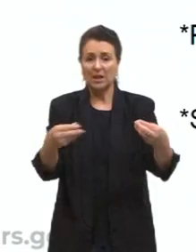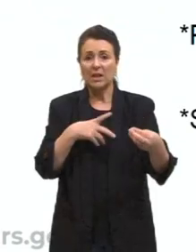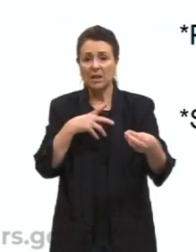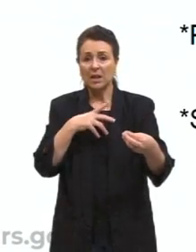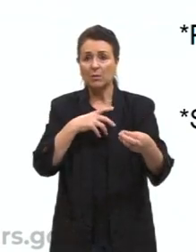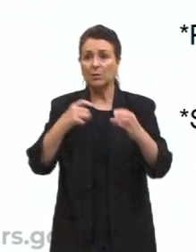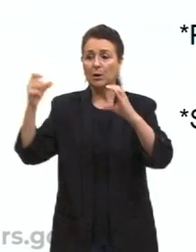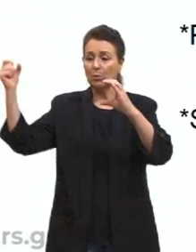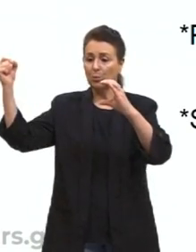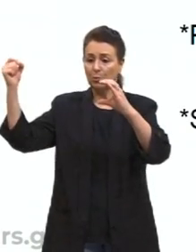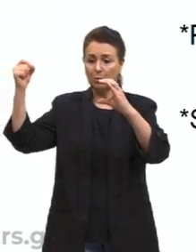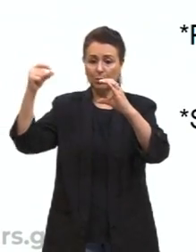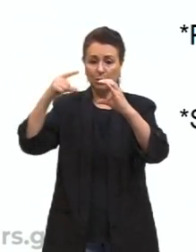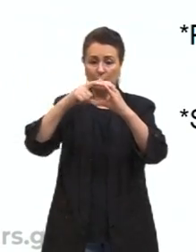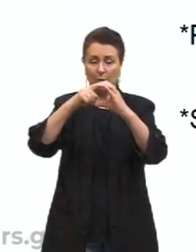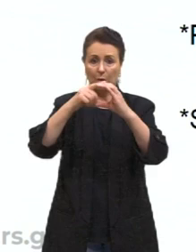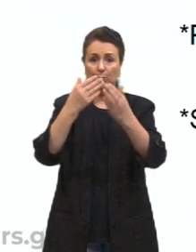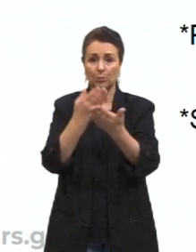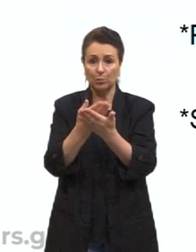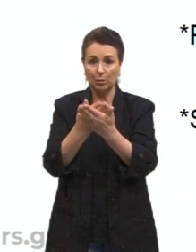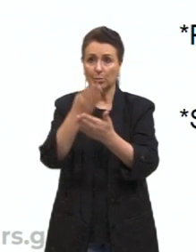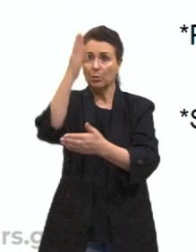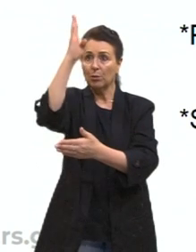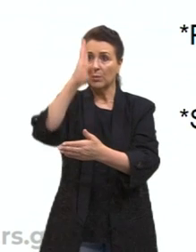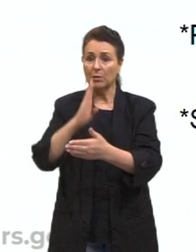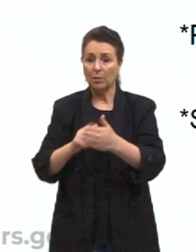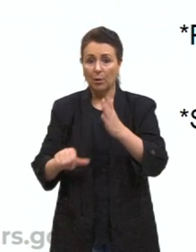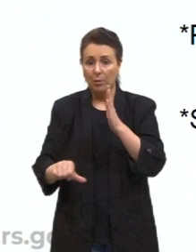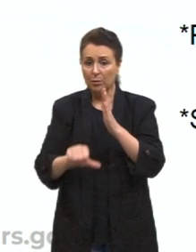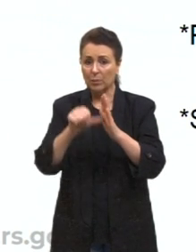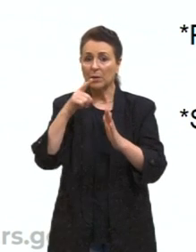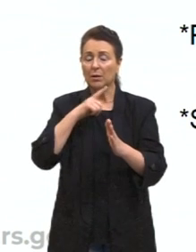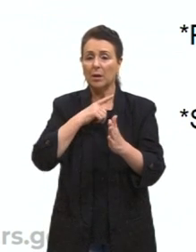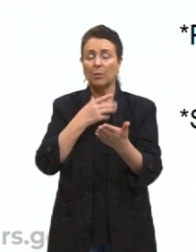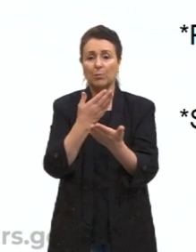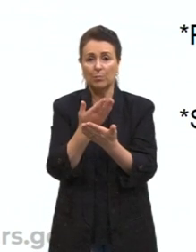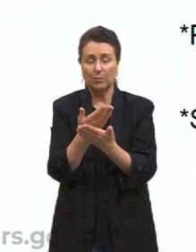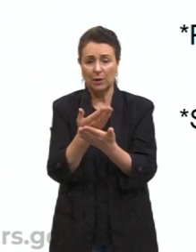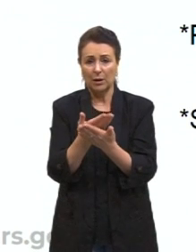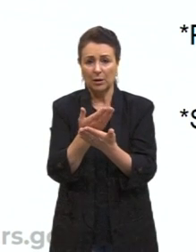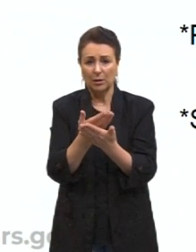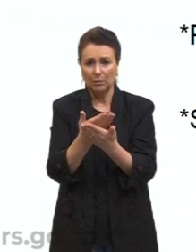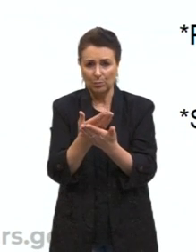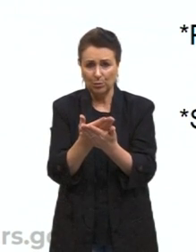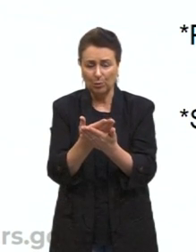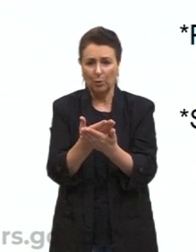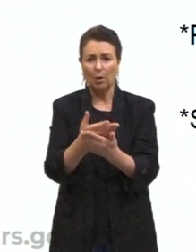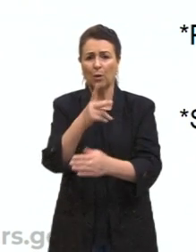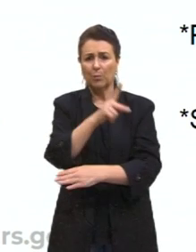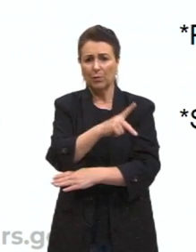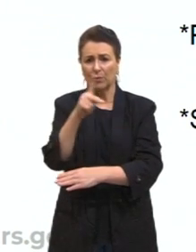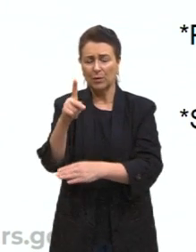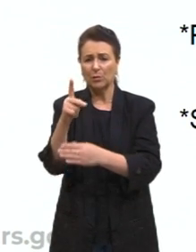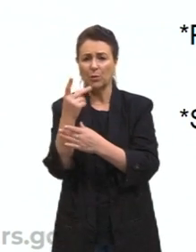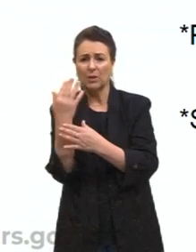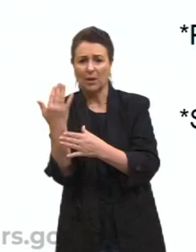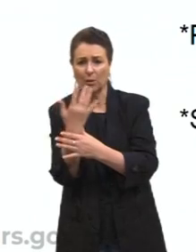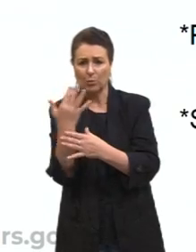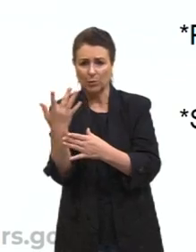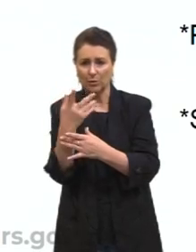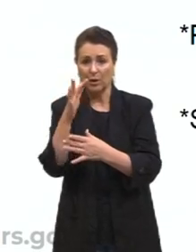global dos estudos, o Brasil é pioneiro. Nós temos professores ali da URGS, relacionados a isso, o professor Francisco Aquino,